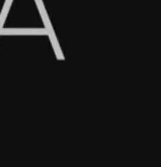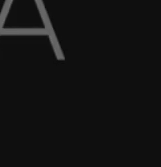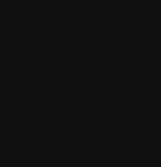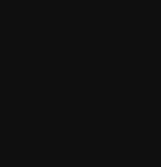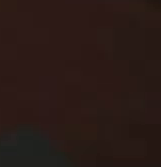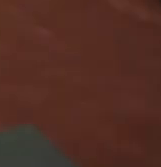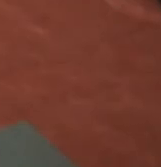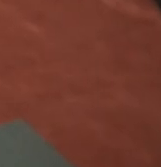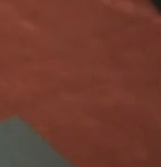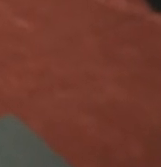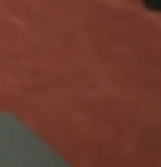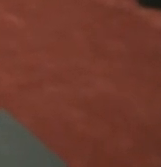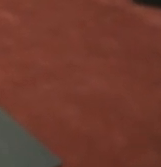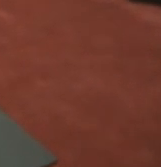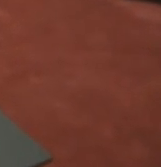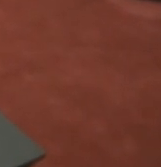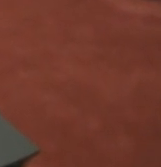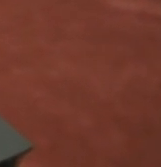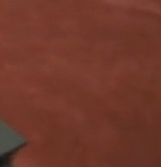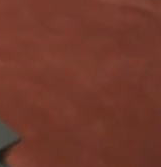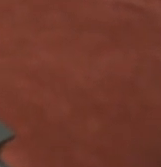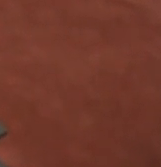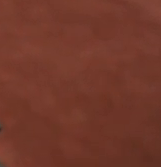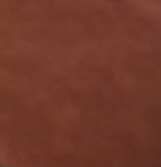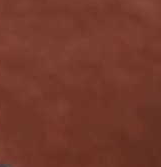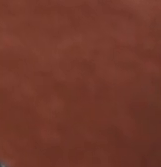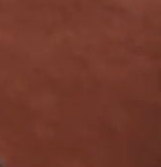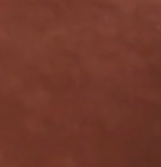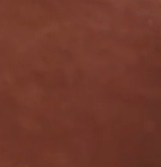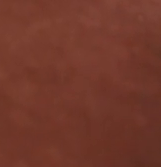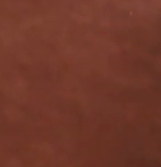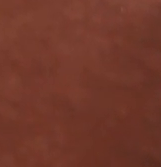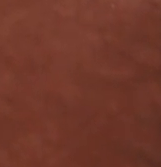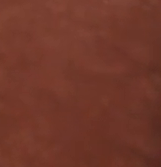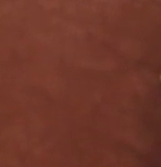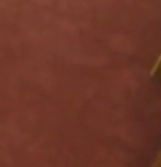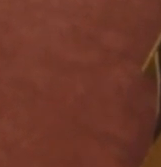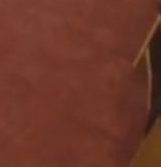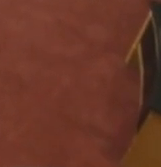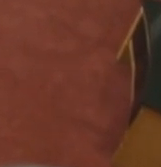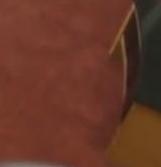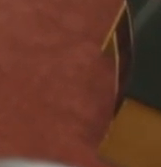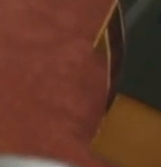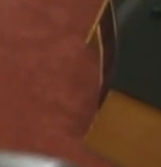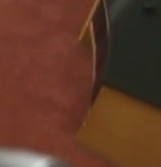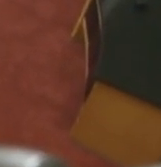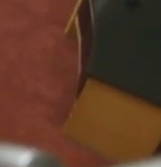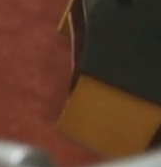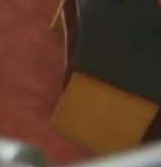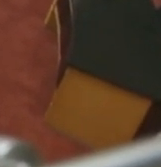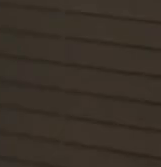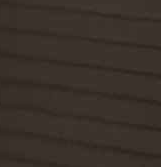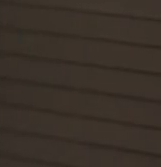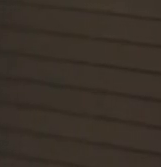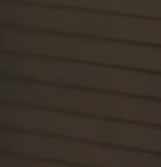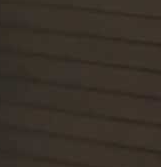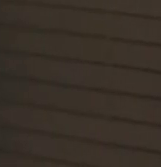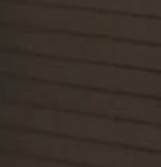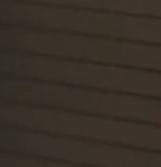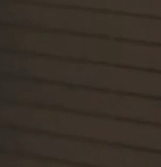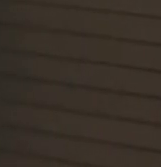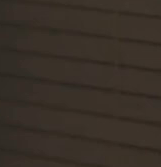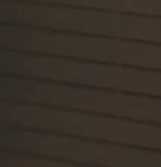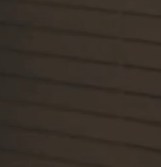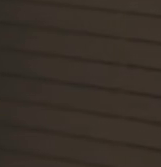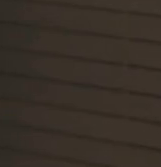o parlamento catarinense trabalha firme na elaboração de políticas públicas voltadas para este público os idosos